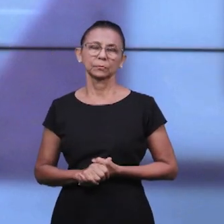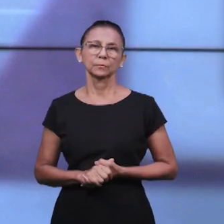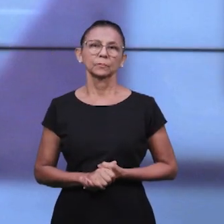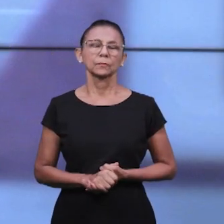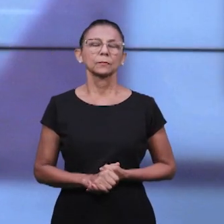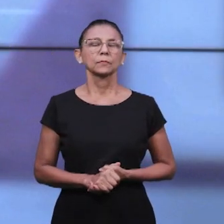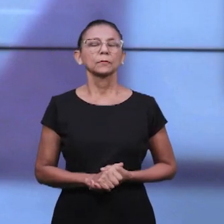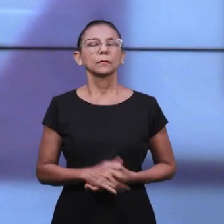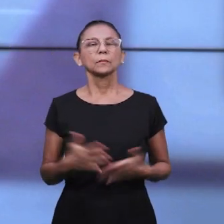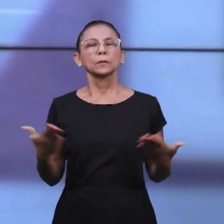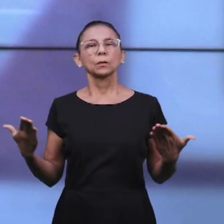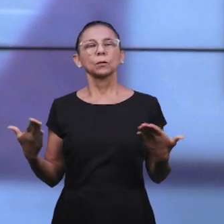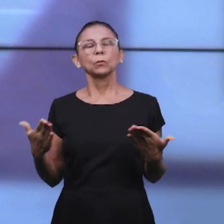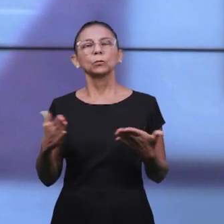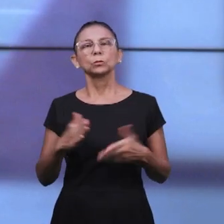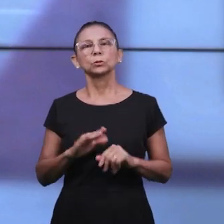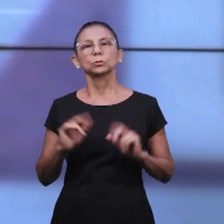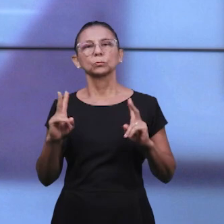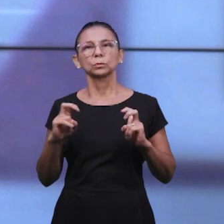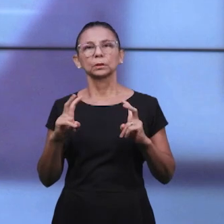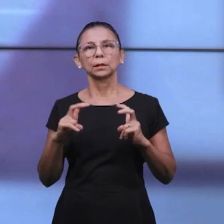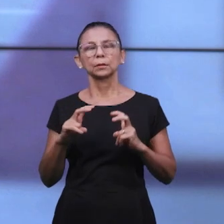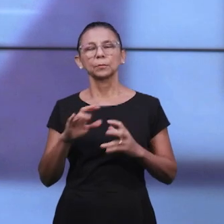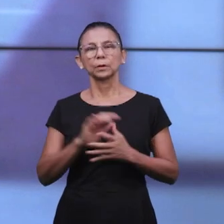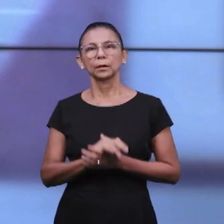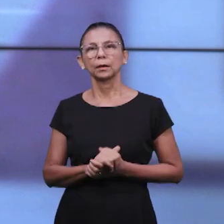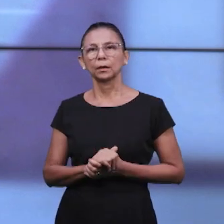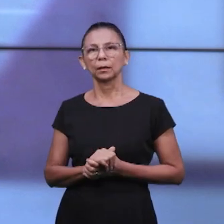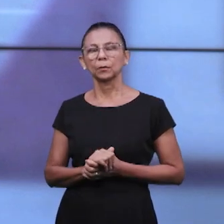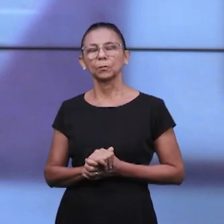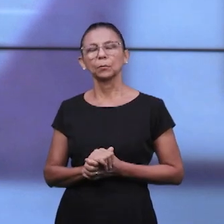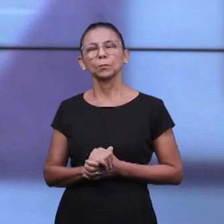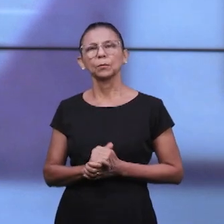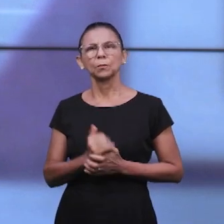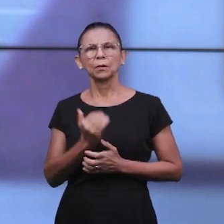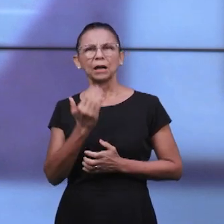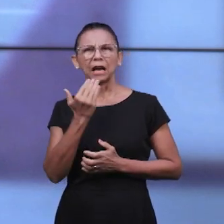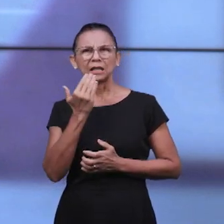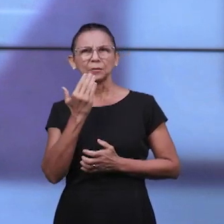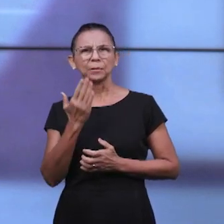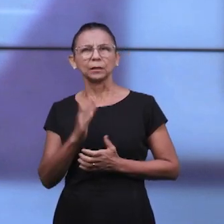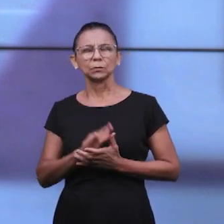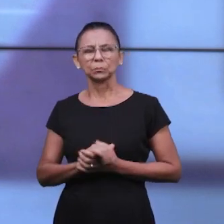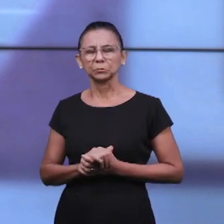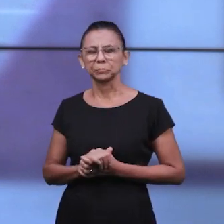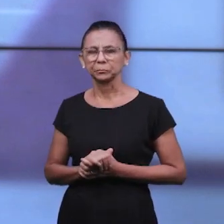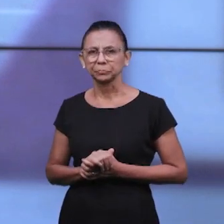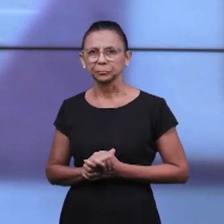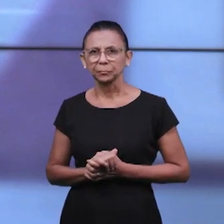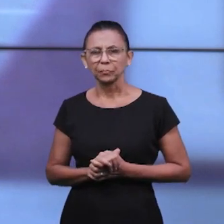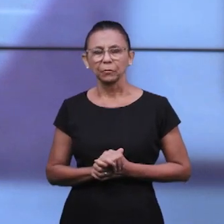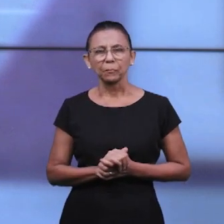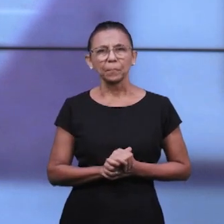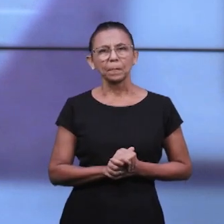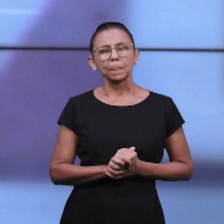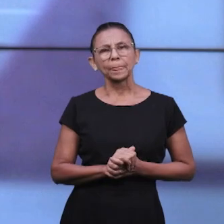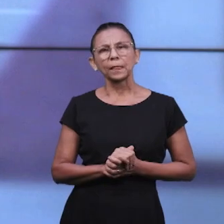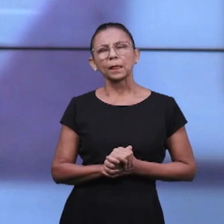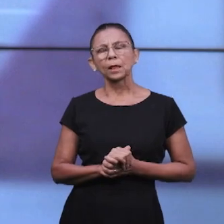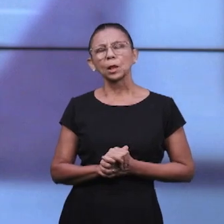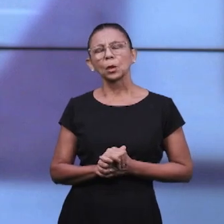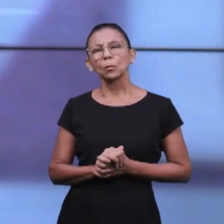abordado será o alimento. O texto registra quando o menino for desmamado.